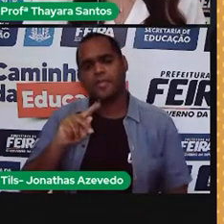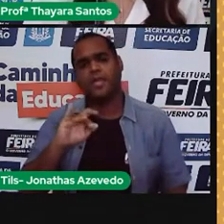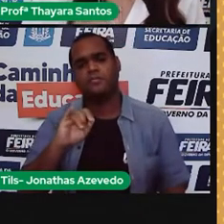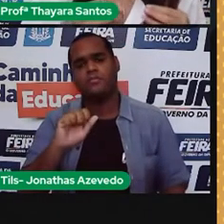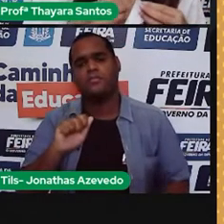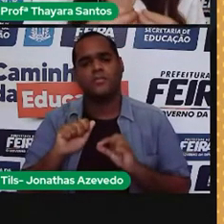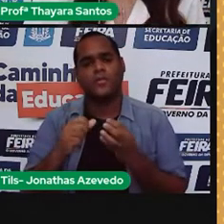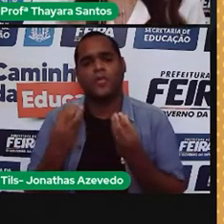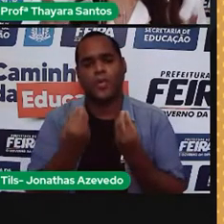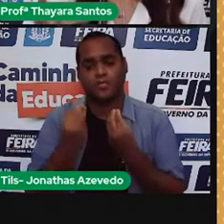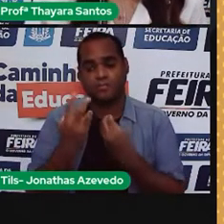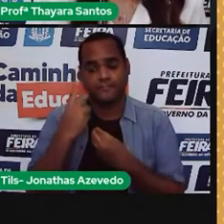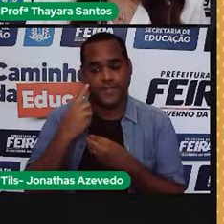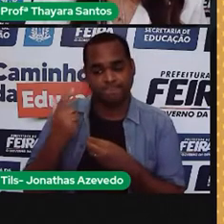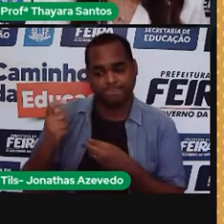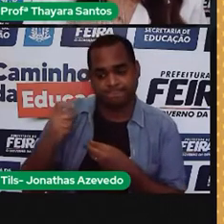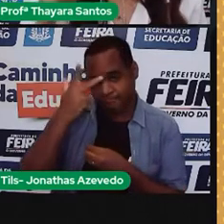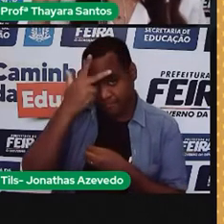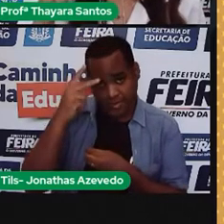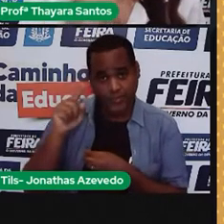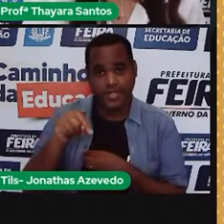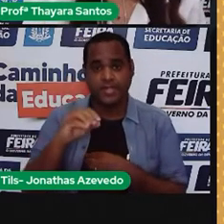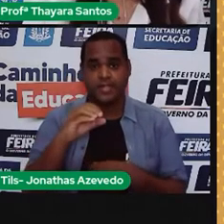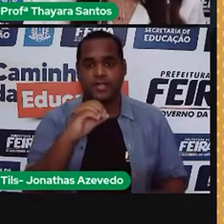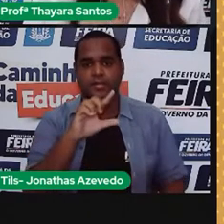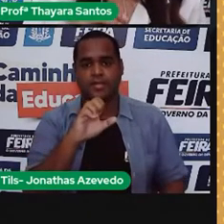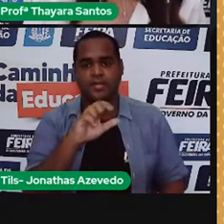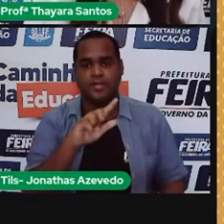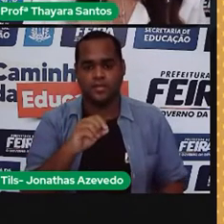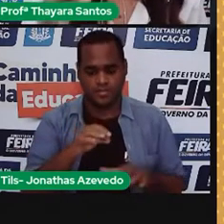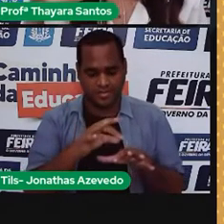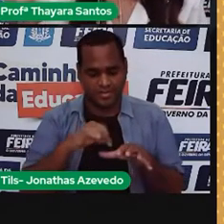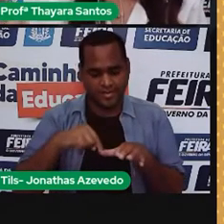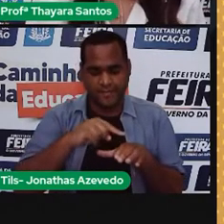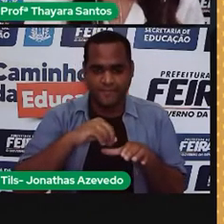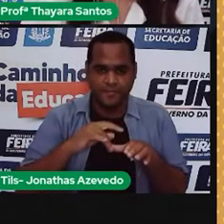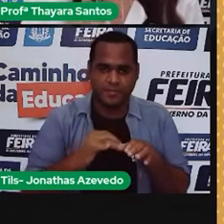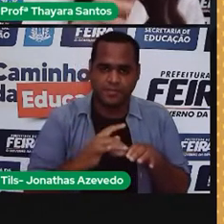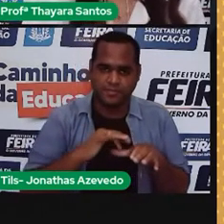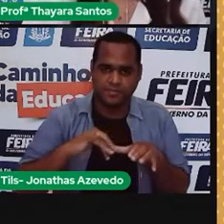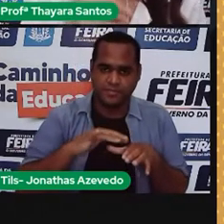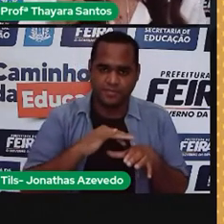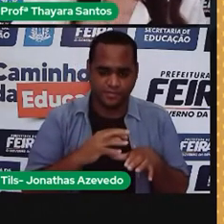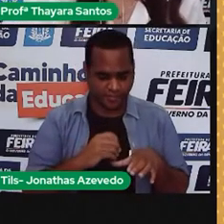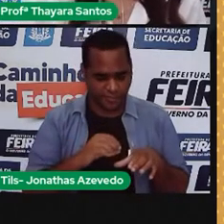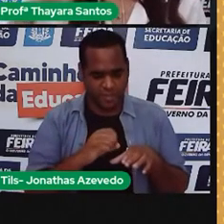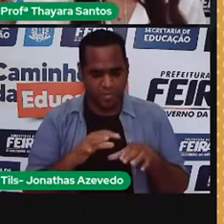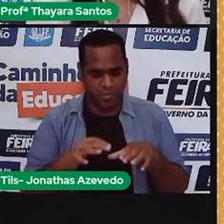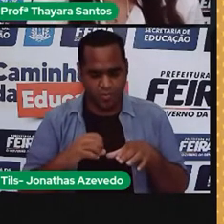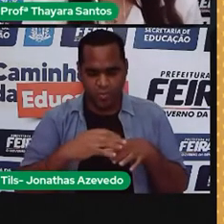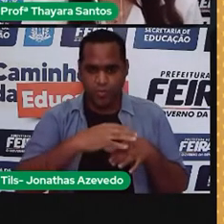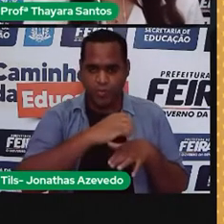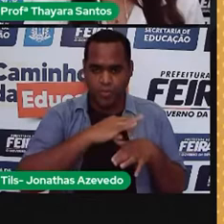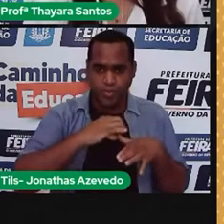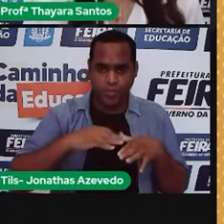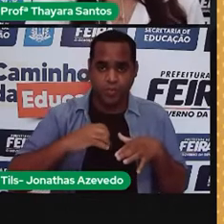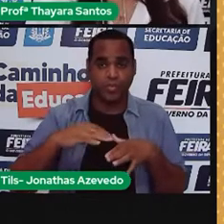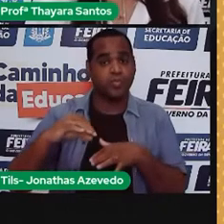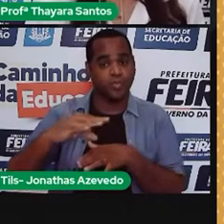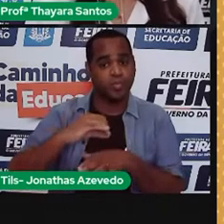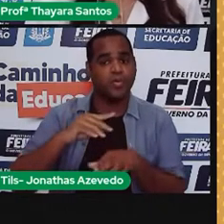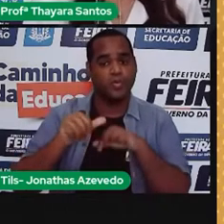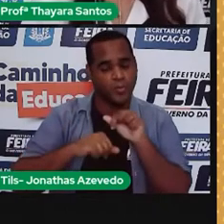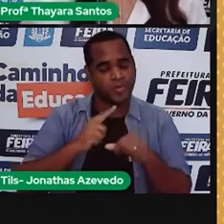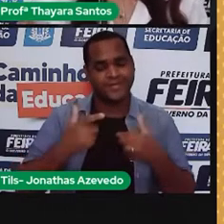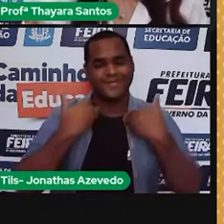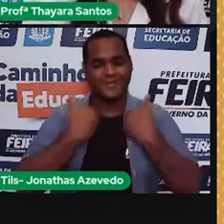utilizar esse tratamento com as células-tronco, que são células que têm uma capacidade especial de se transformar em qualquer outro tipo de célula do